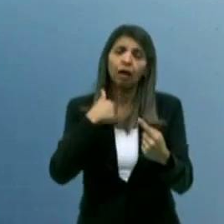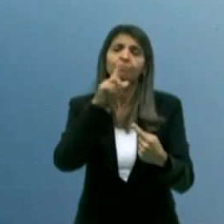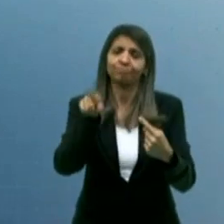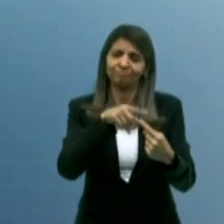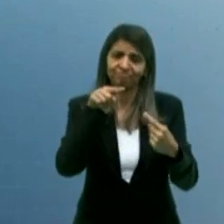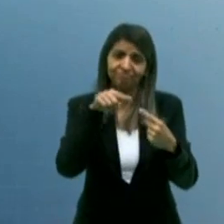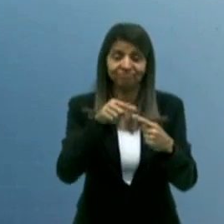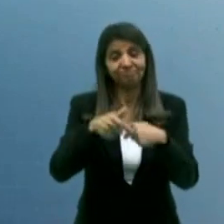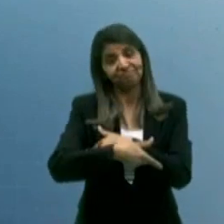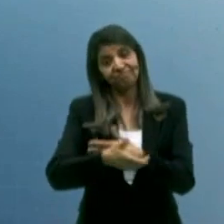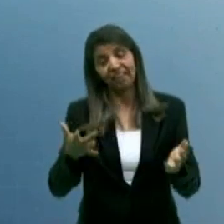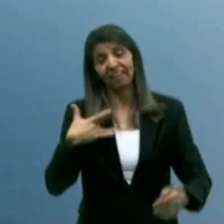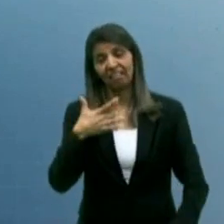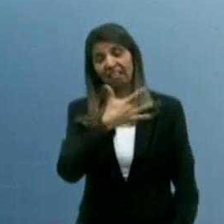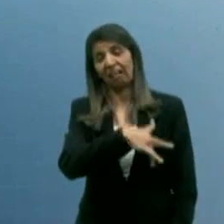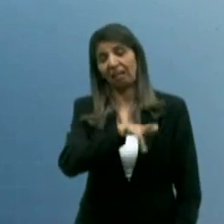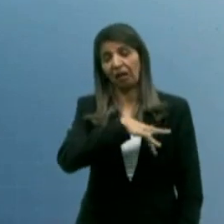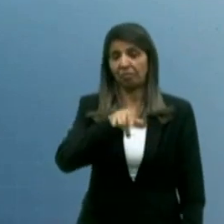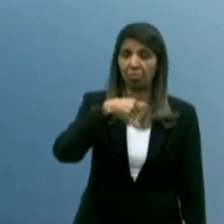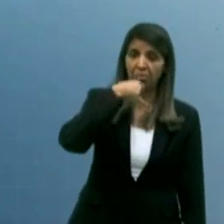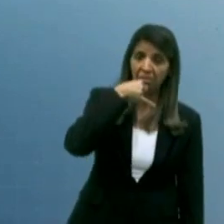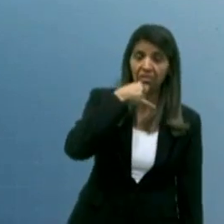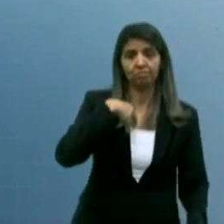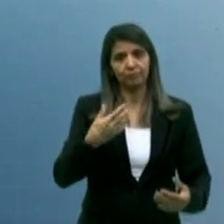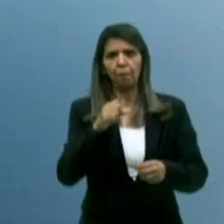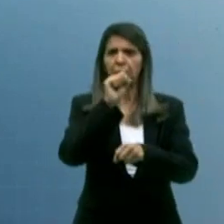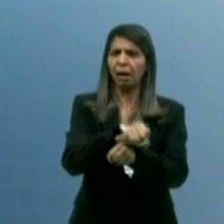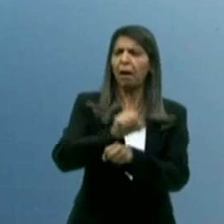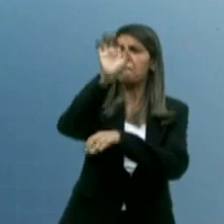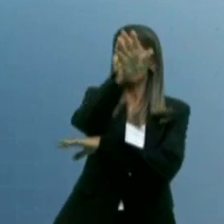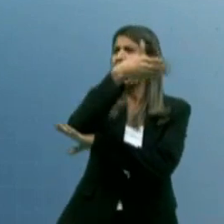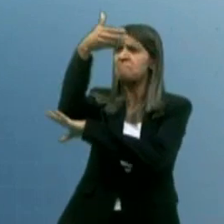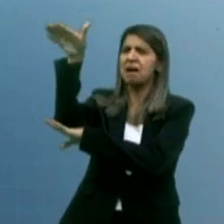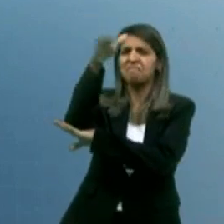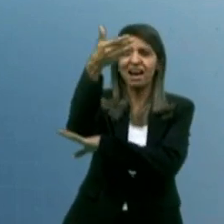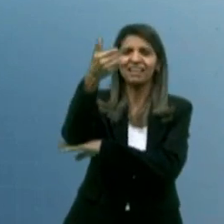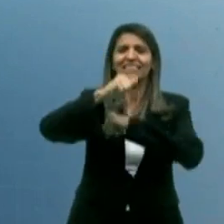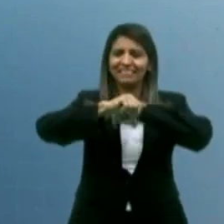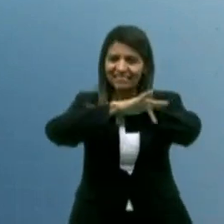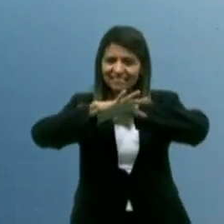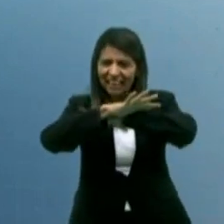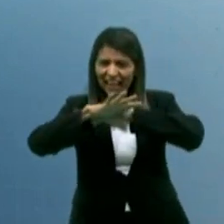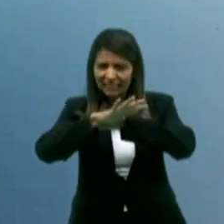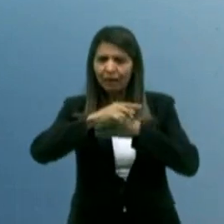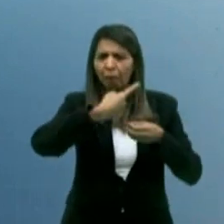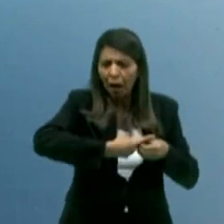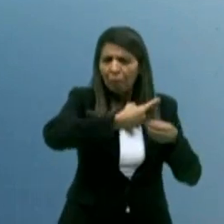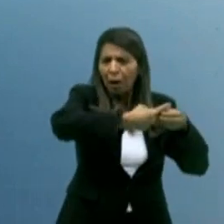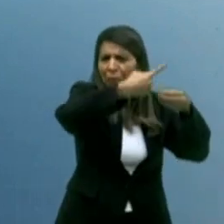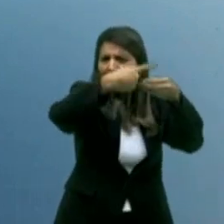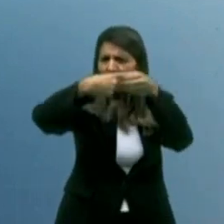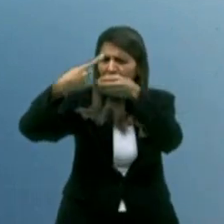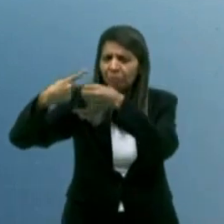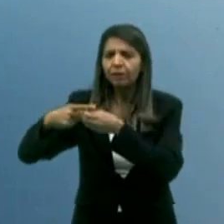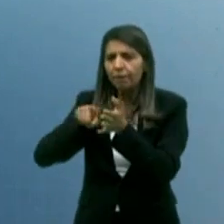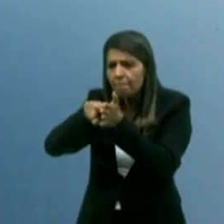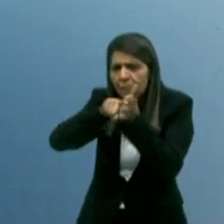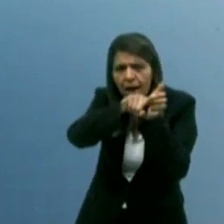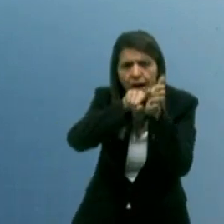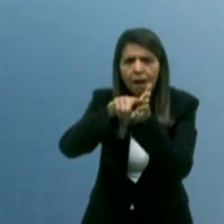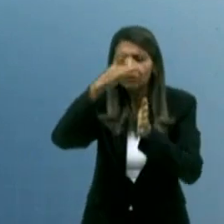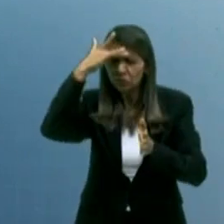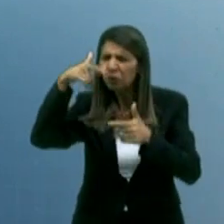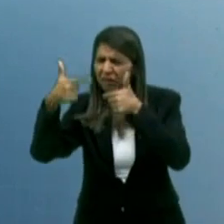É lamentável. Se você parar nos bandeiraços da cidade, em todas as cidades do estado, procure saber se eles são